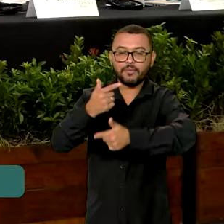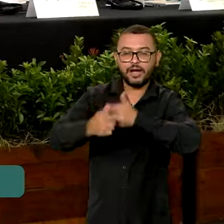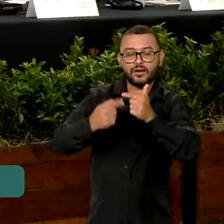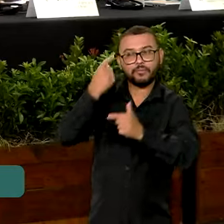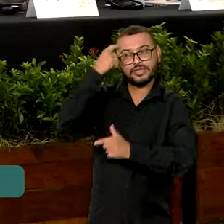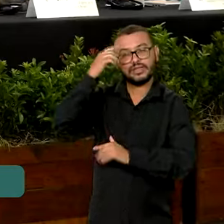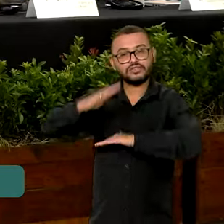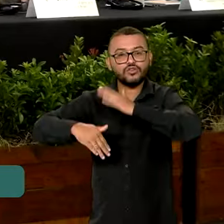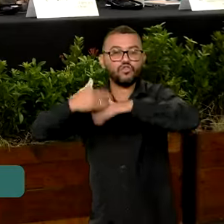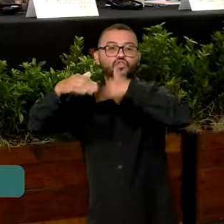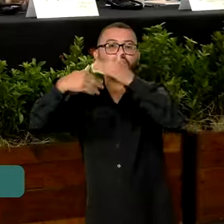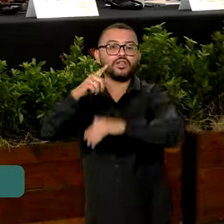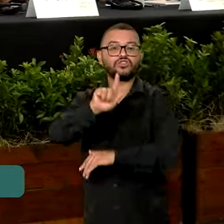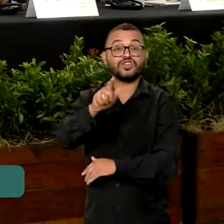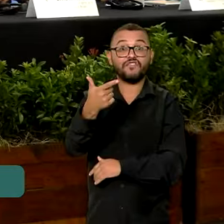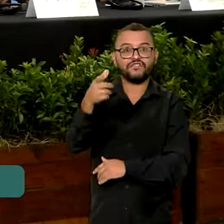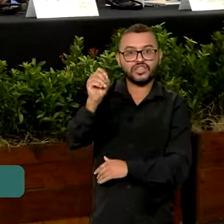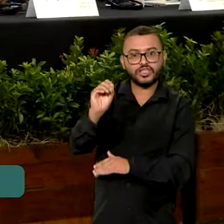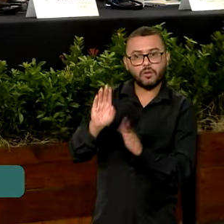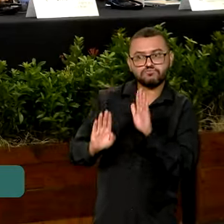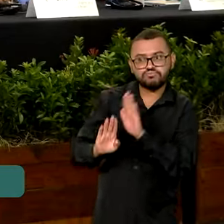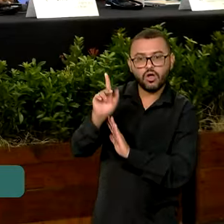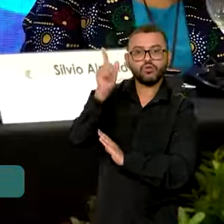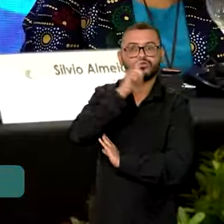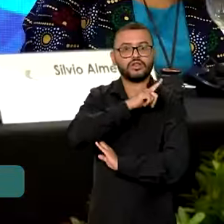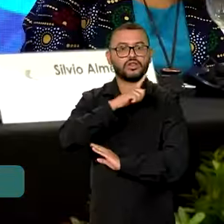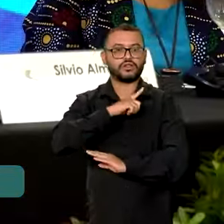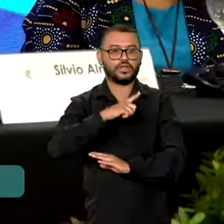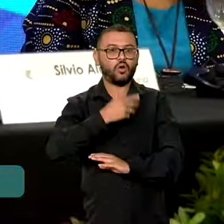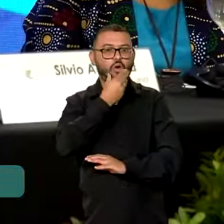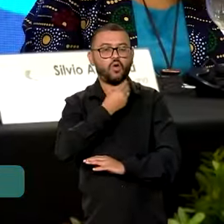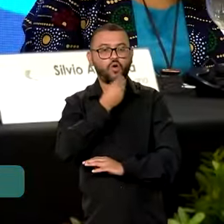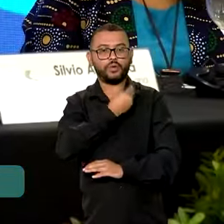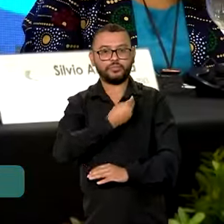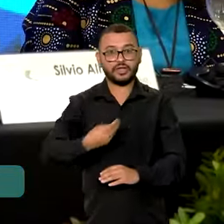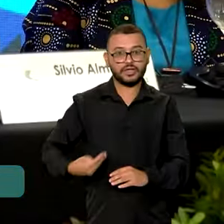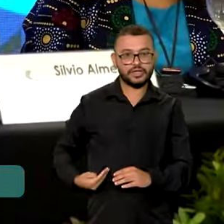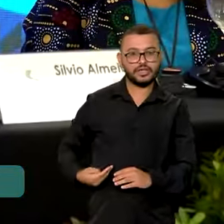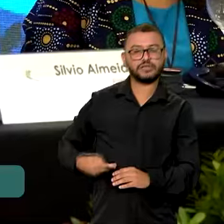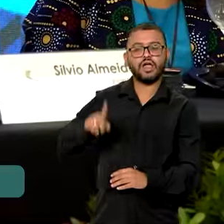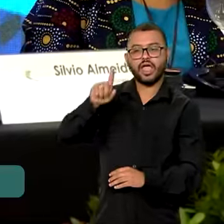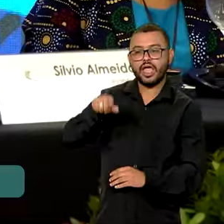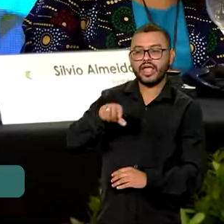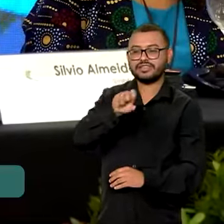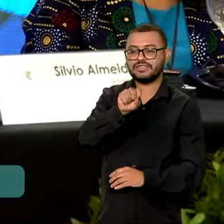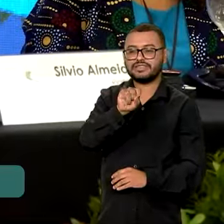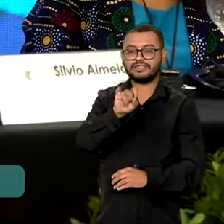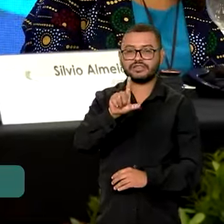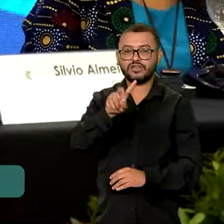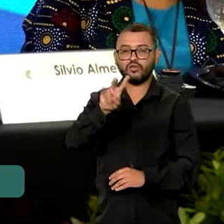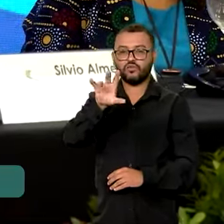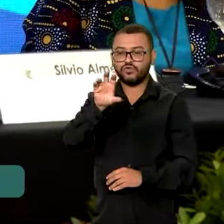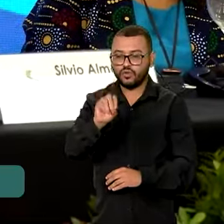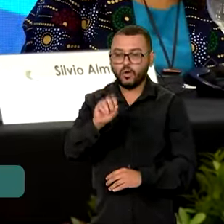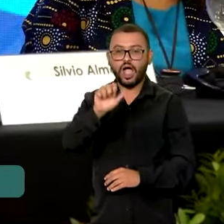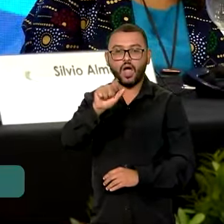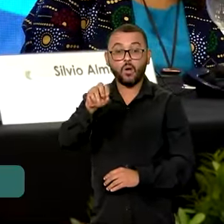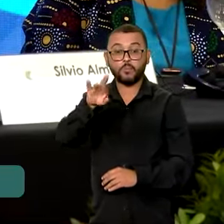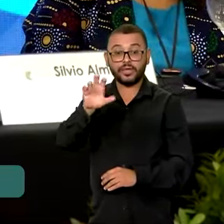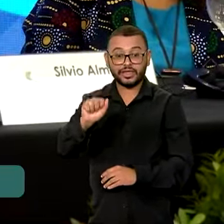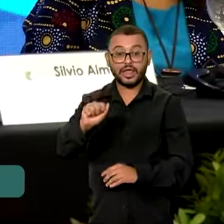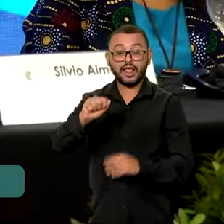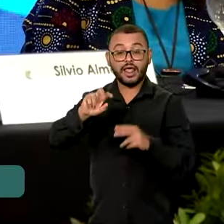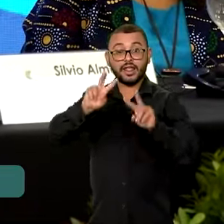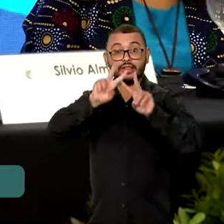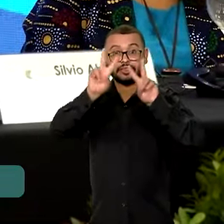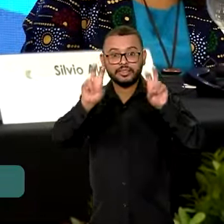sobre Desenvolvimento do G20 e contou com a presença do ministro Silvio Almeida. Entre outros temas, foram abordados os